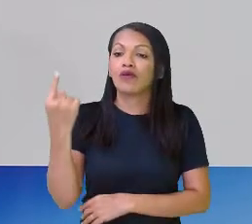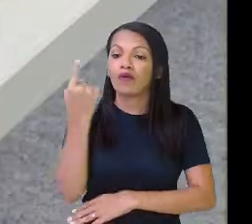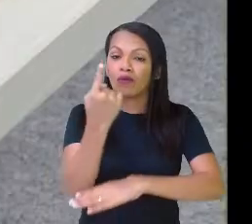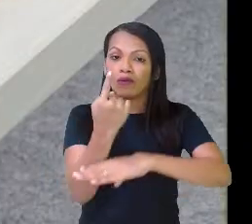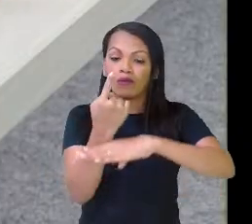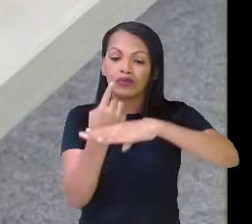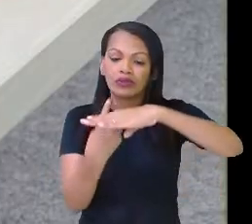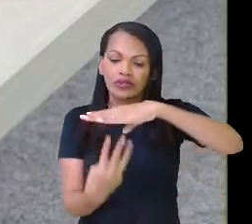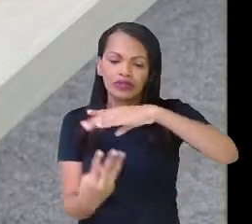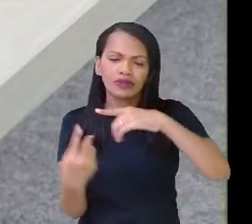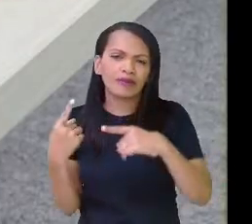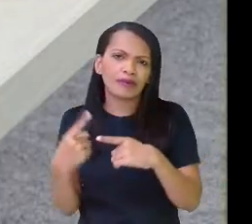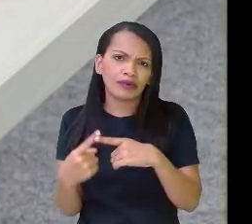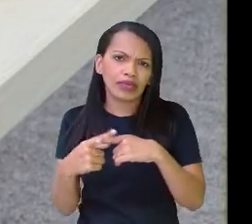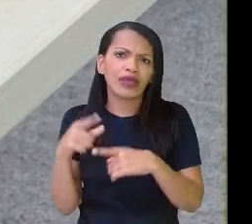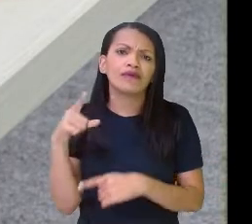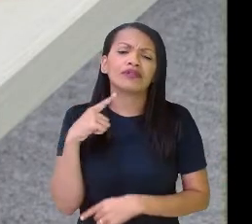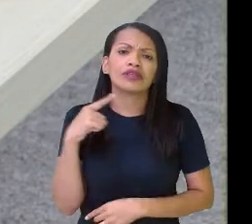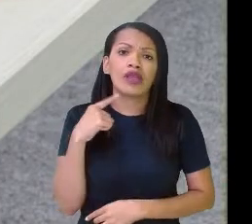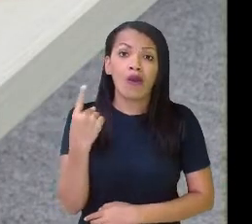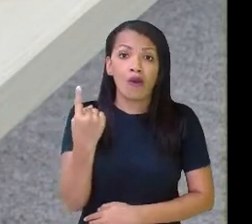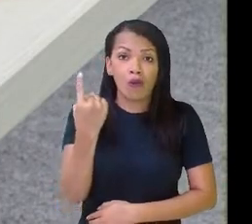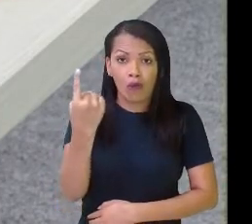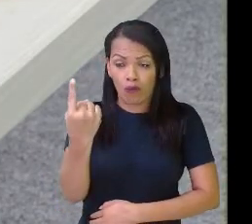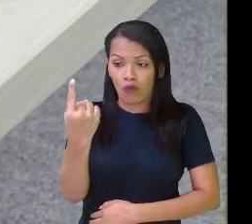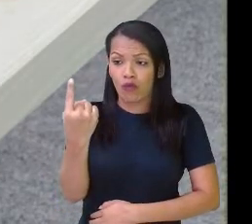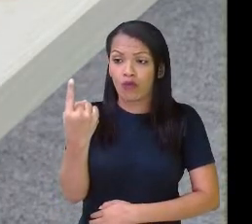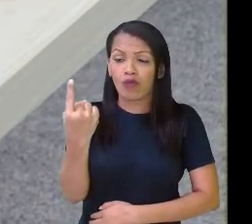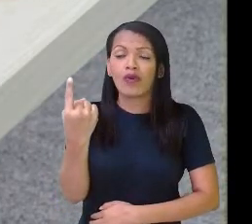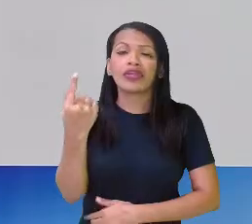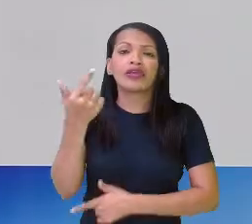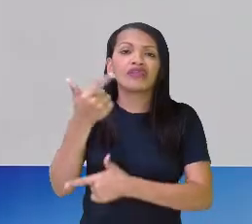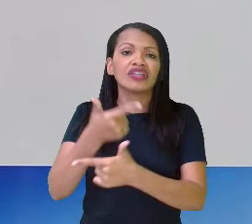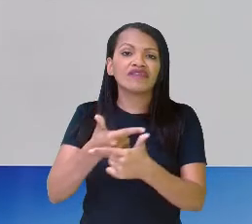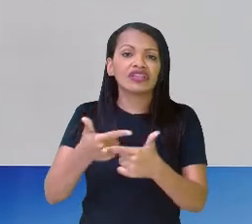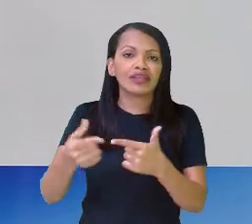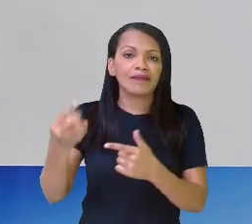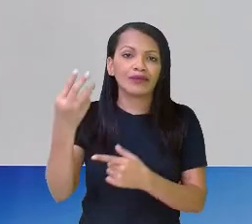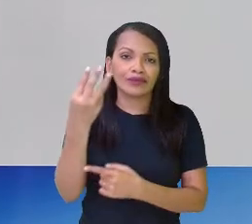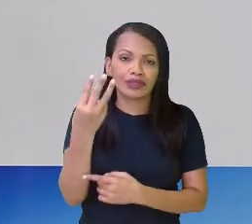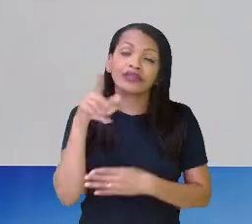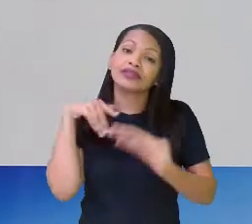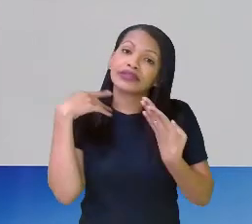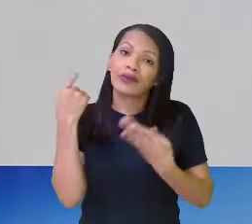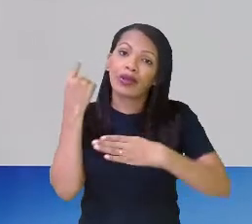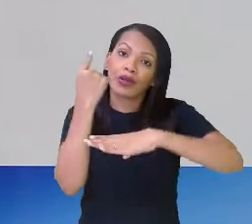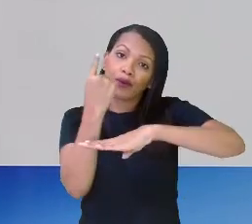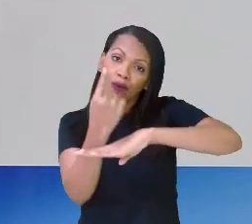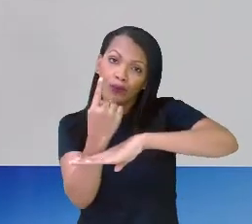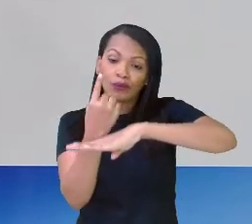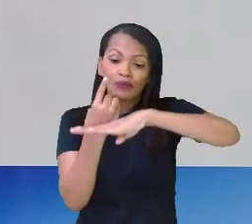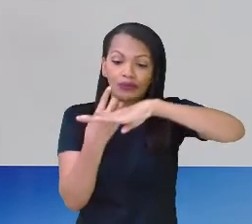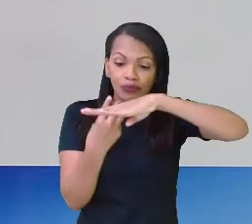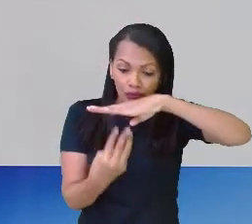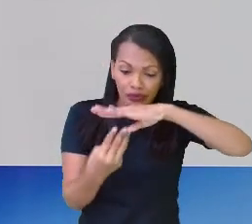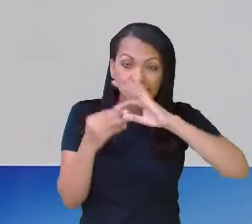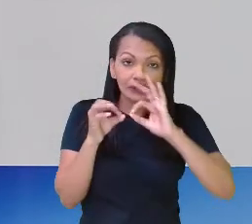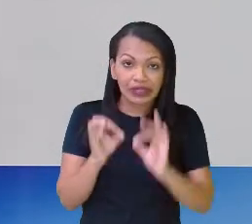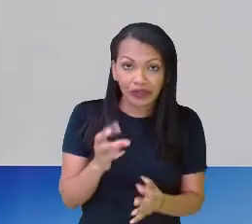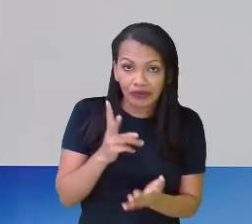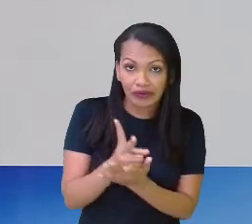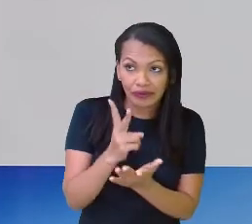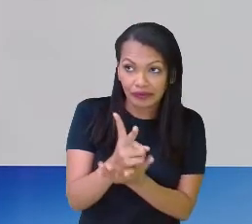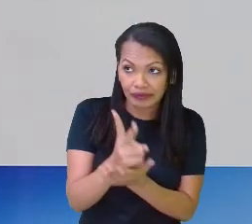eu dividi o meu inteiro em três partes. Tranquilo até aí? Vamos seguir.